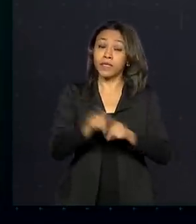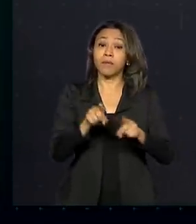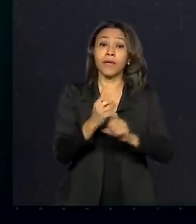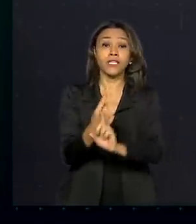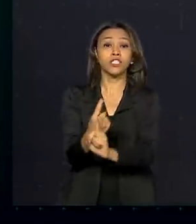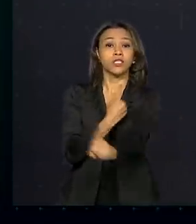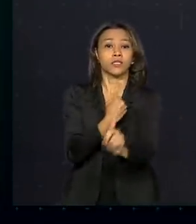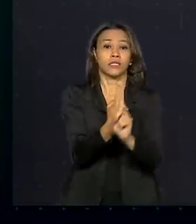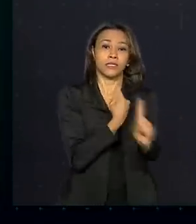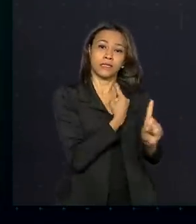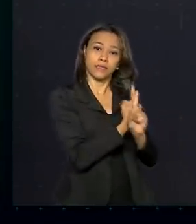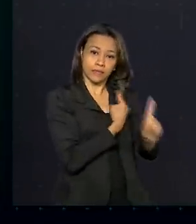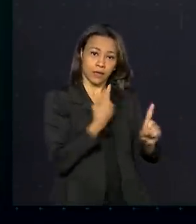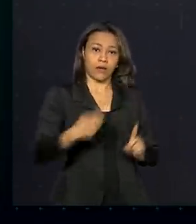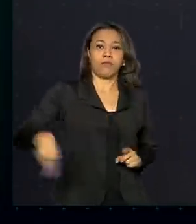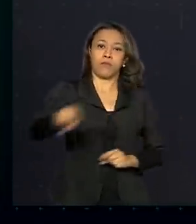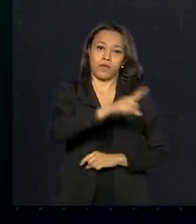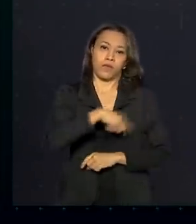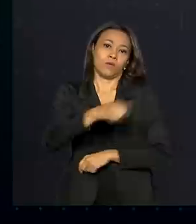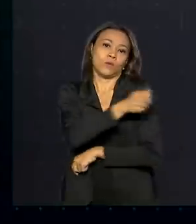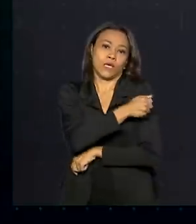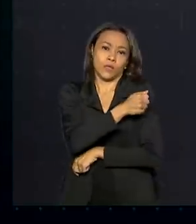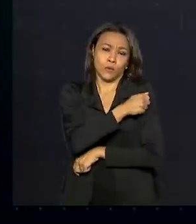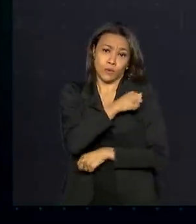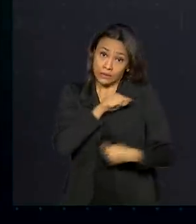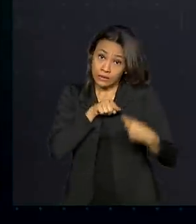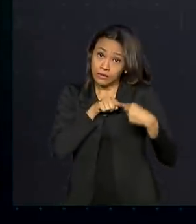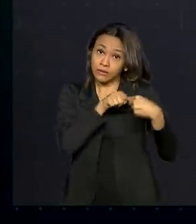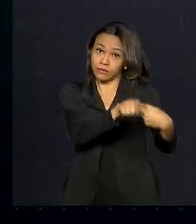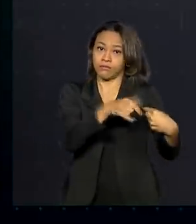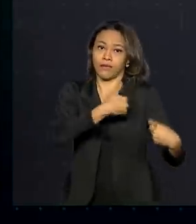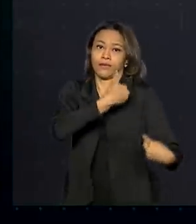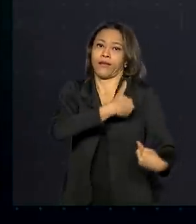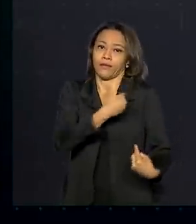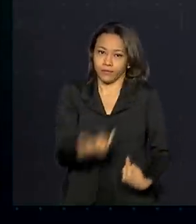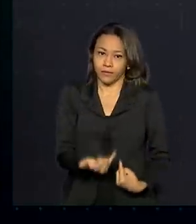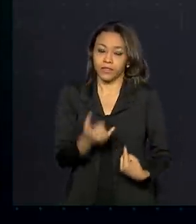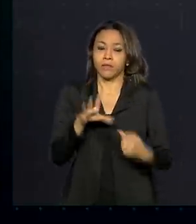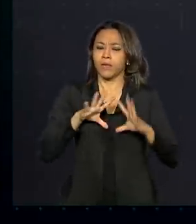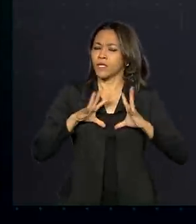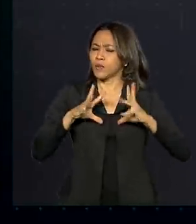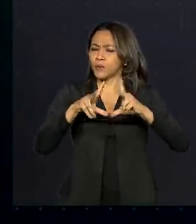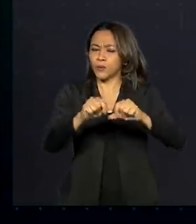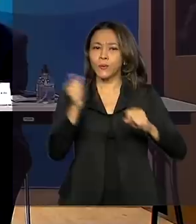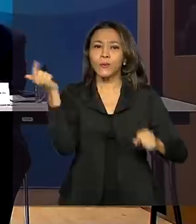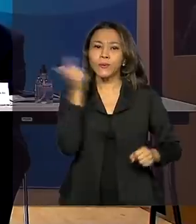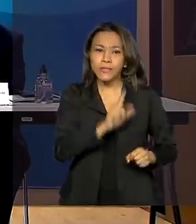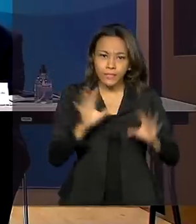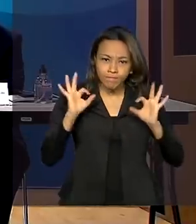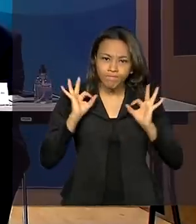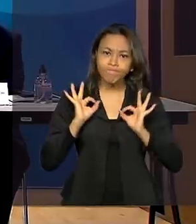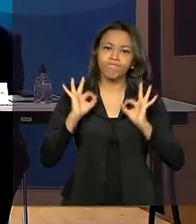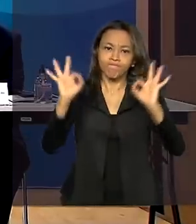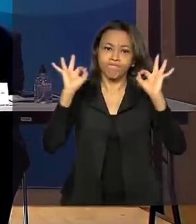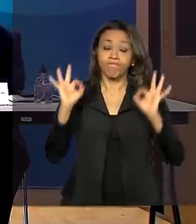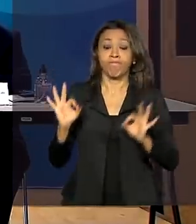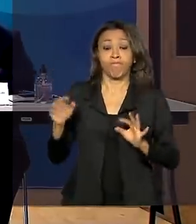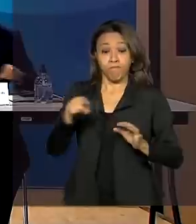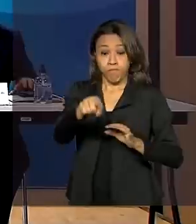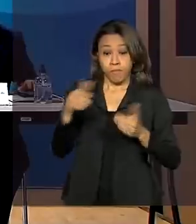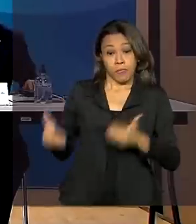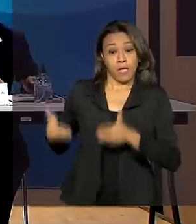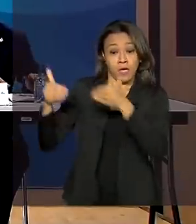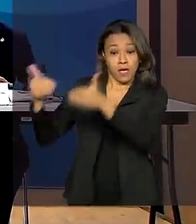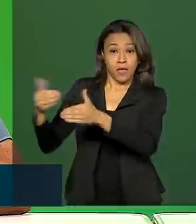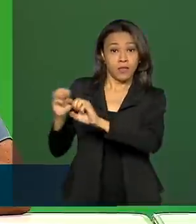alunos devem manter de acordo com a idade. Para que consigam colocar todas as ações em prática, o Ministério da Educação